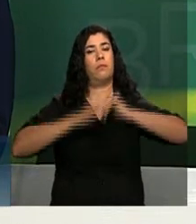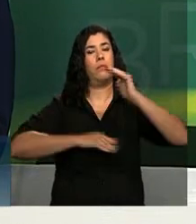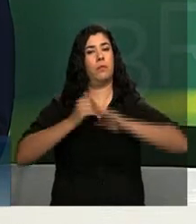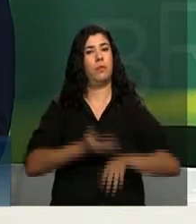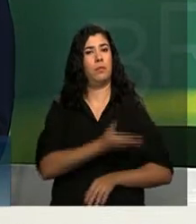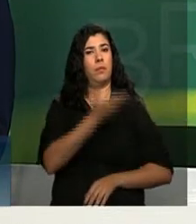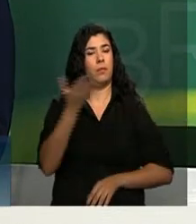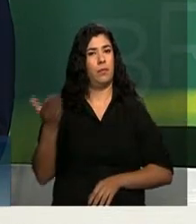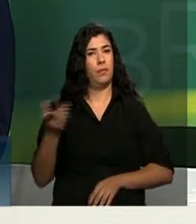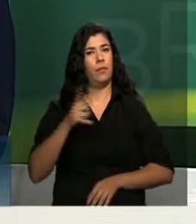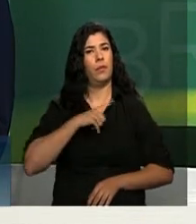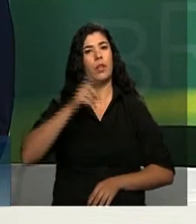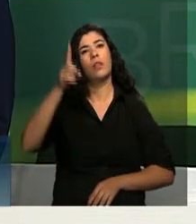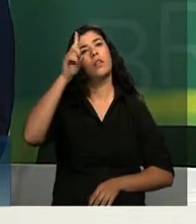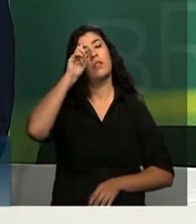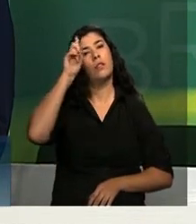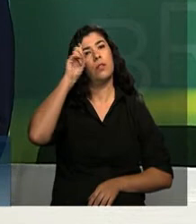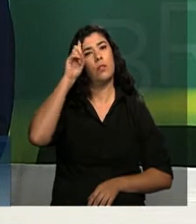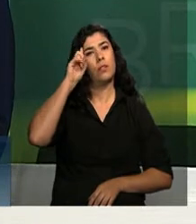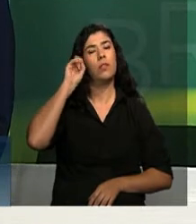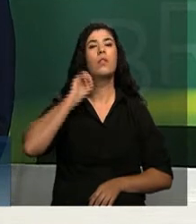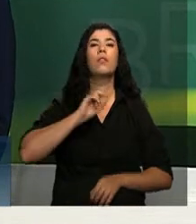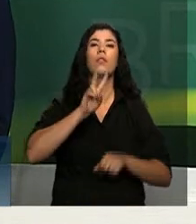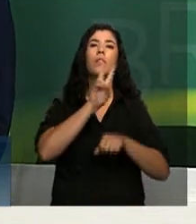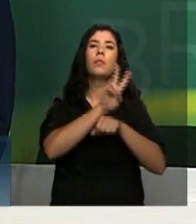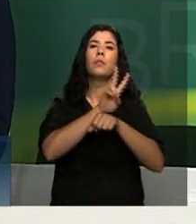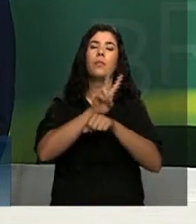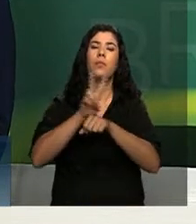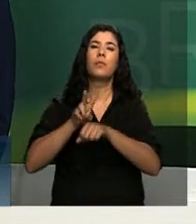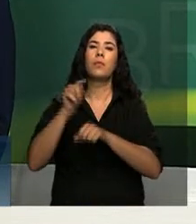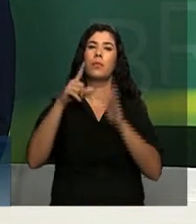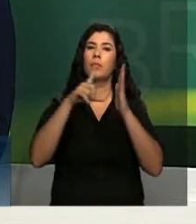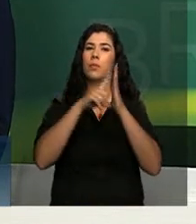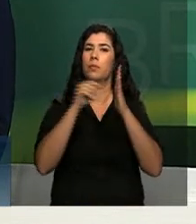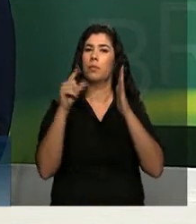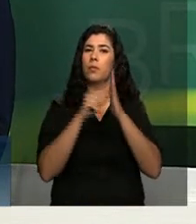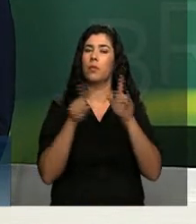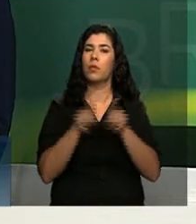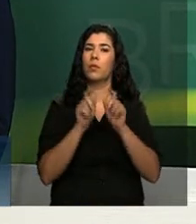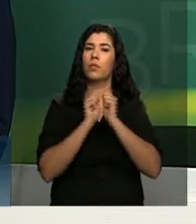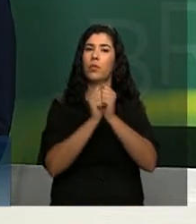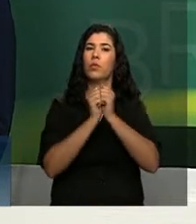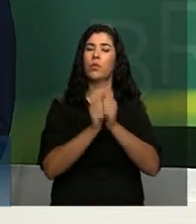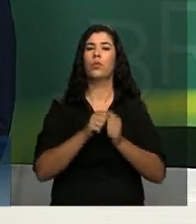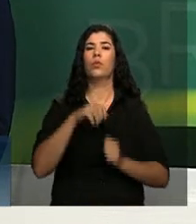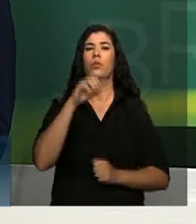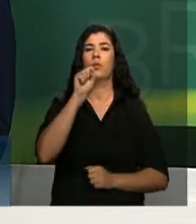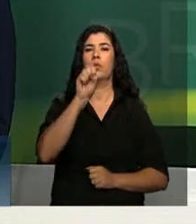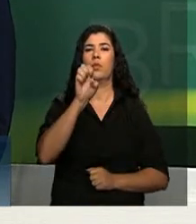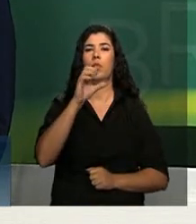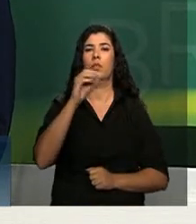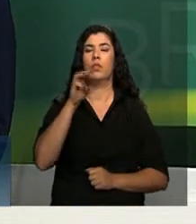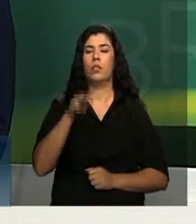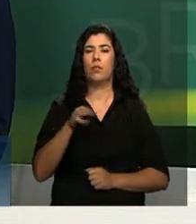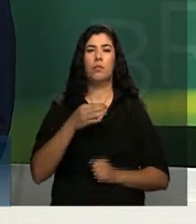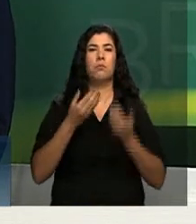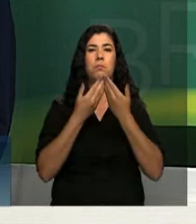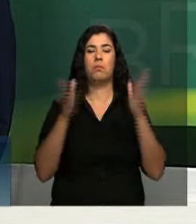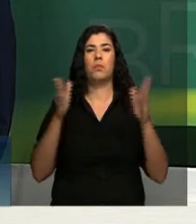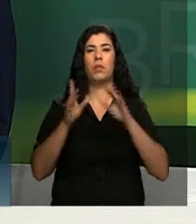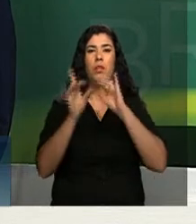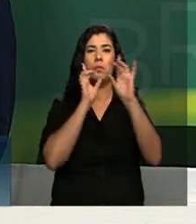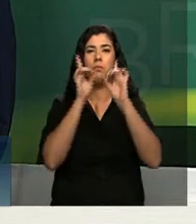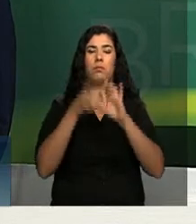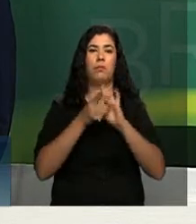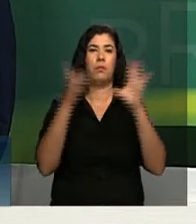que cobrem o cotidiano do Palácio do Planalto e a SECOM. Estou aberto às sugestões. Essa é